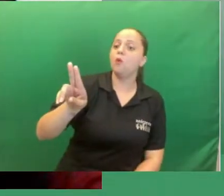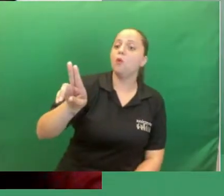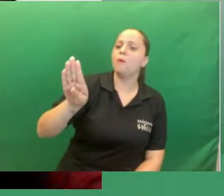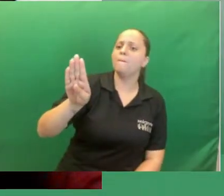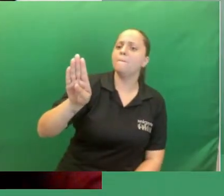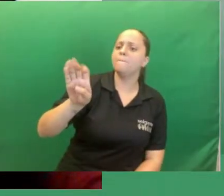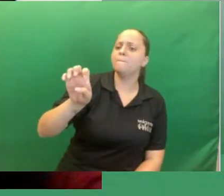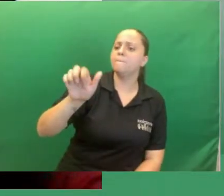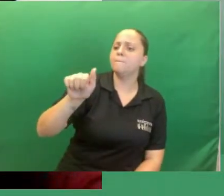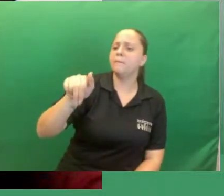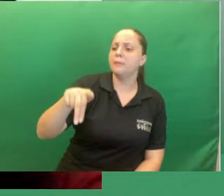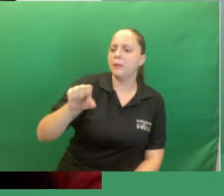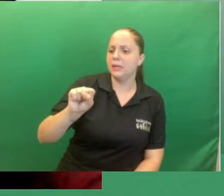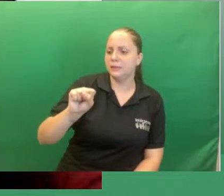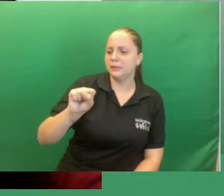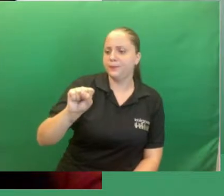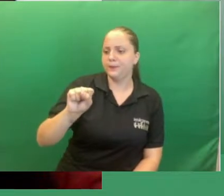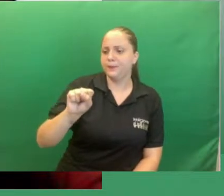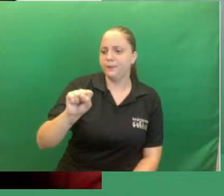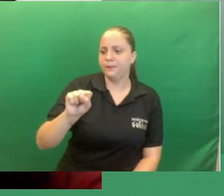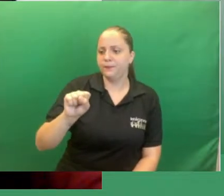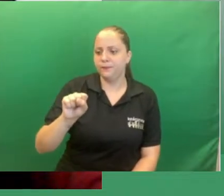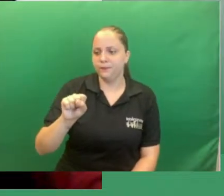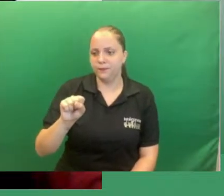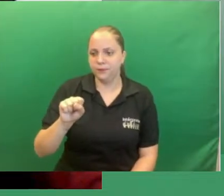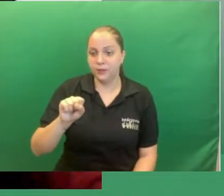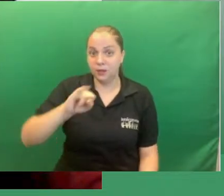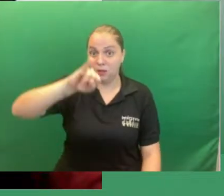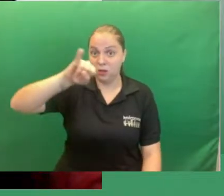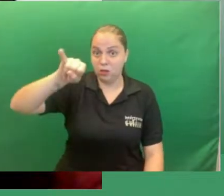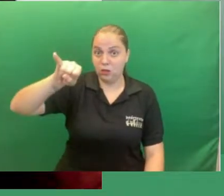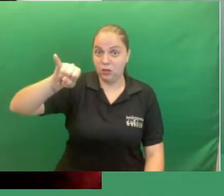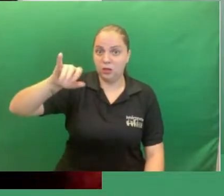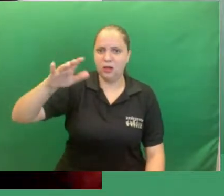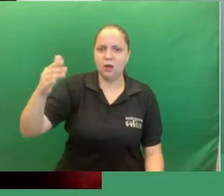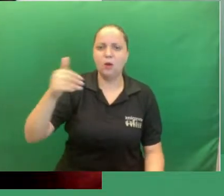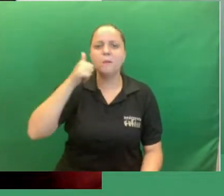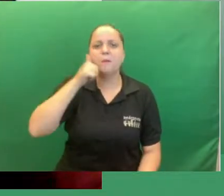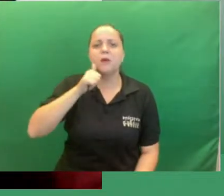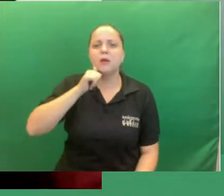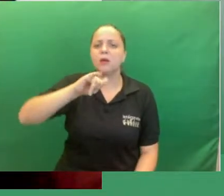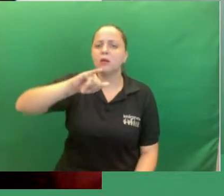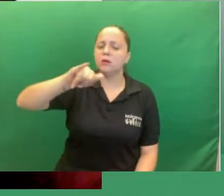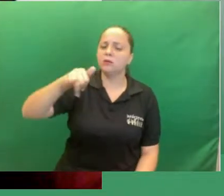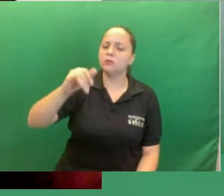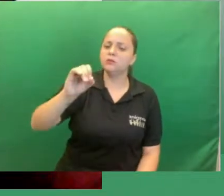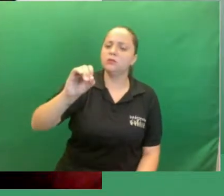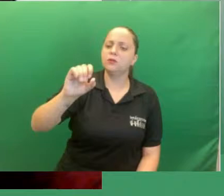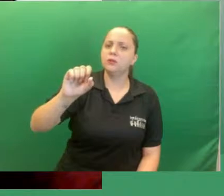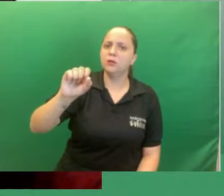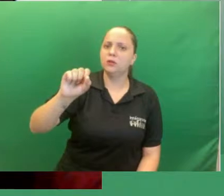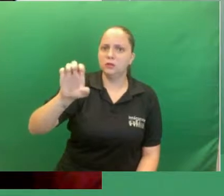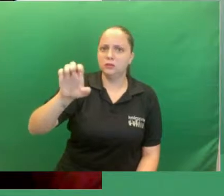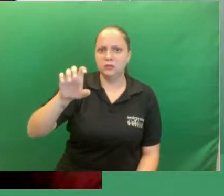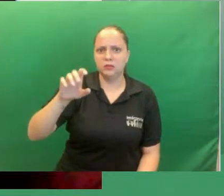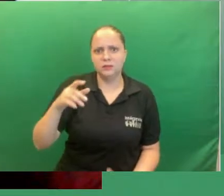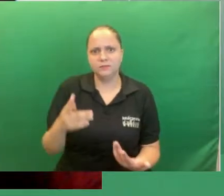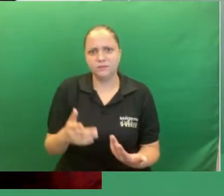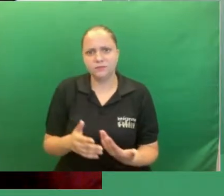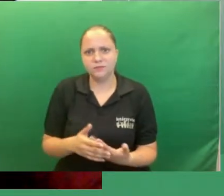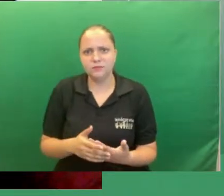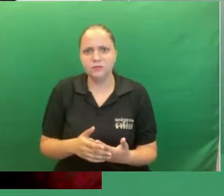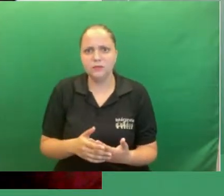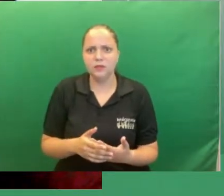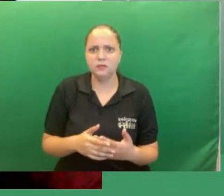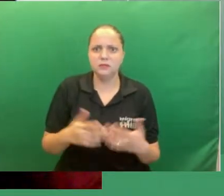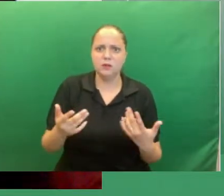da Josi Lima Rubens o grafite móvel lembra muito livros adaptados